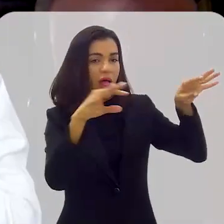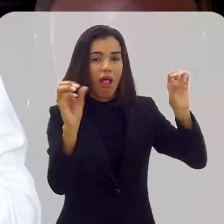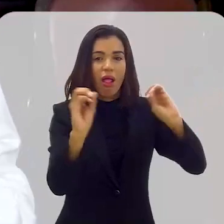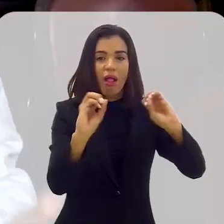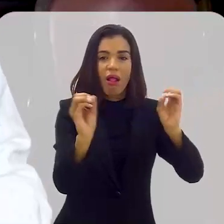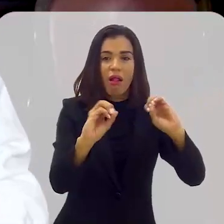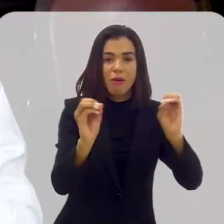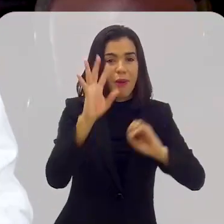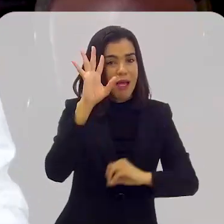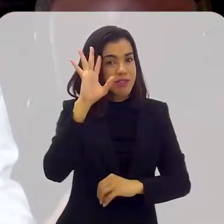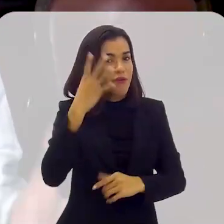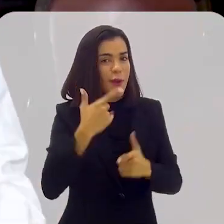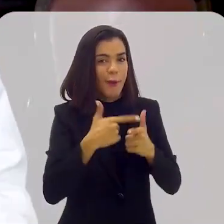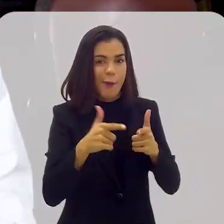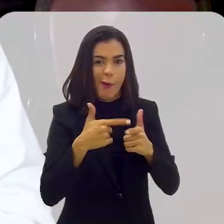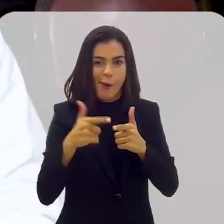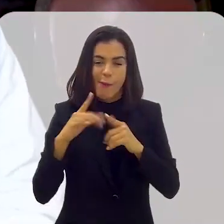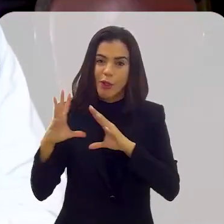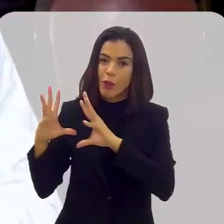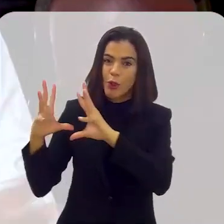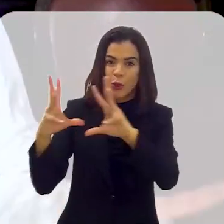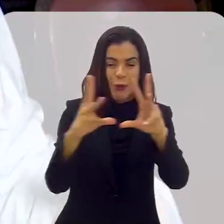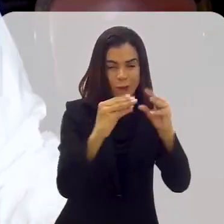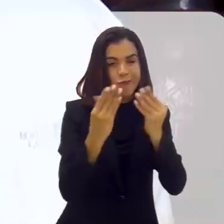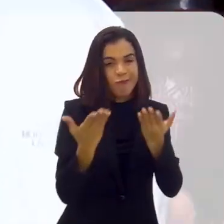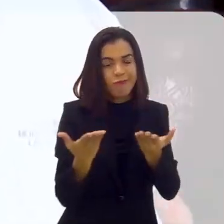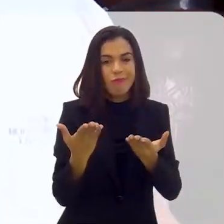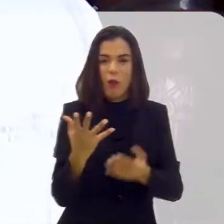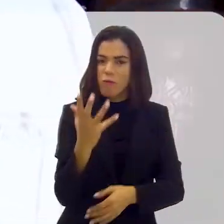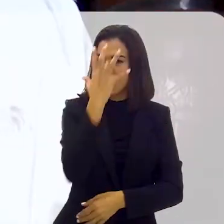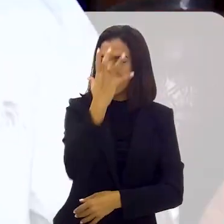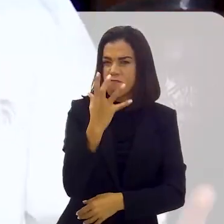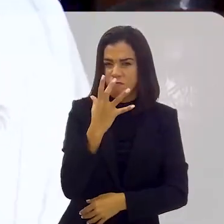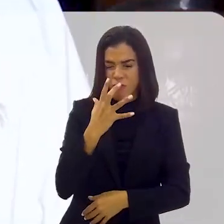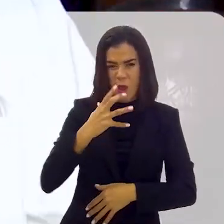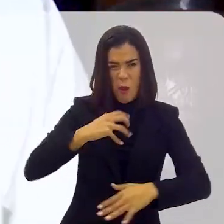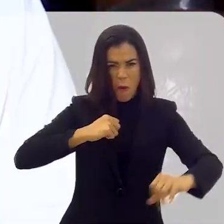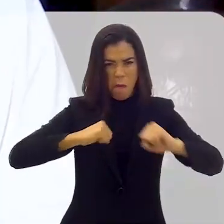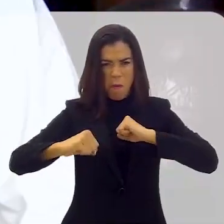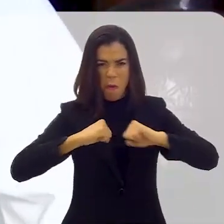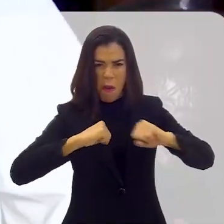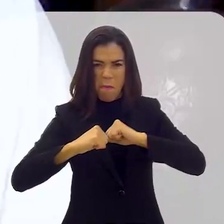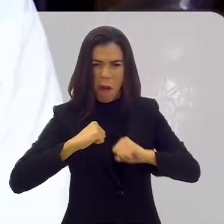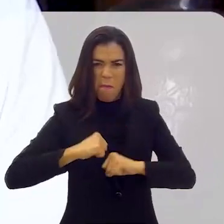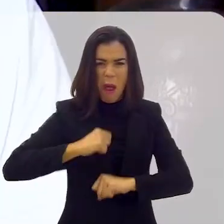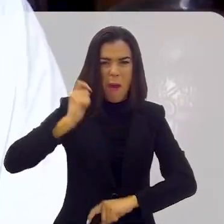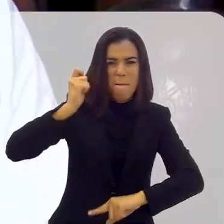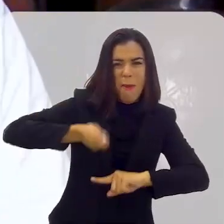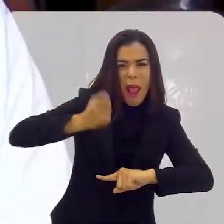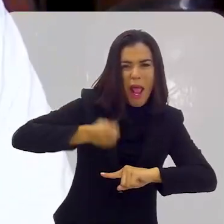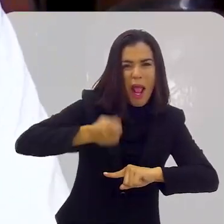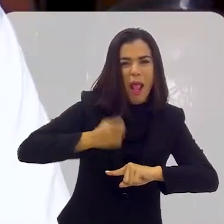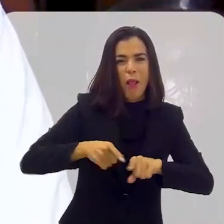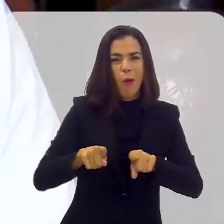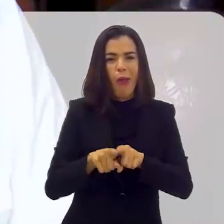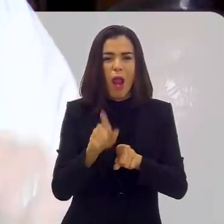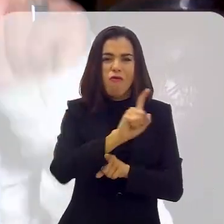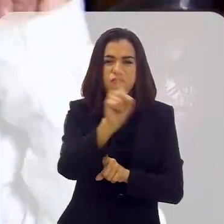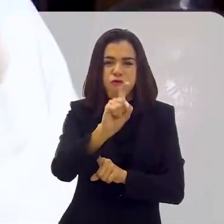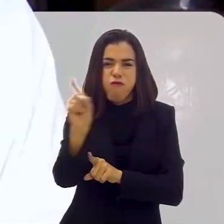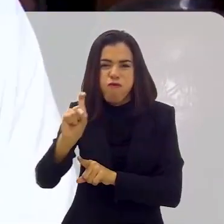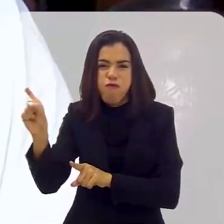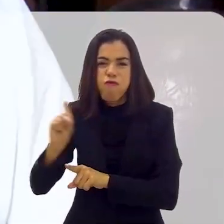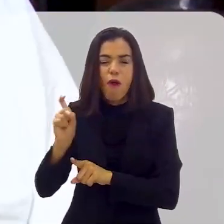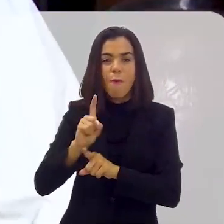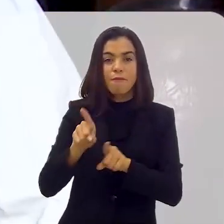da sociedade para ajudar a resolver os problemas de todos. Então, eles vinham já com as coisas prontas, era prego, era coquetel